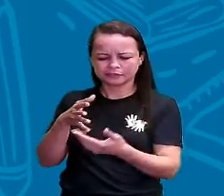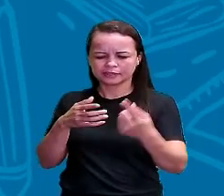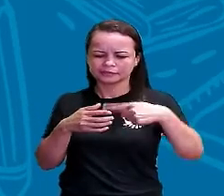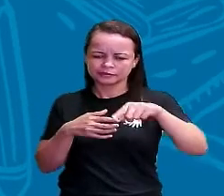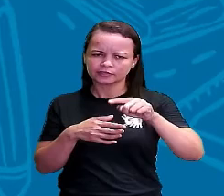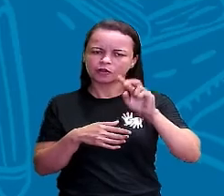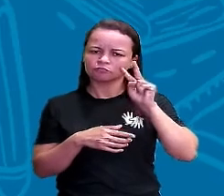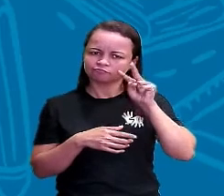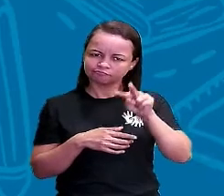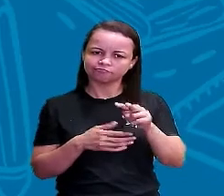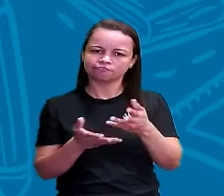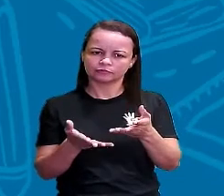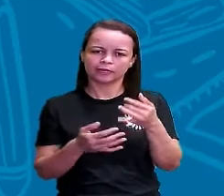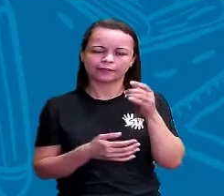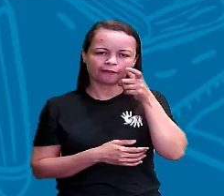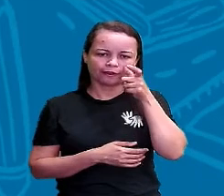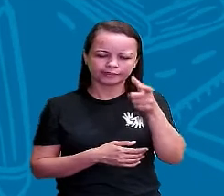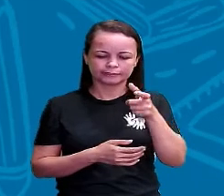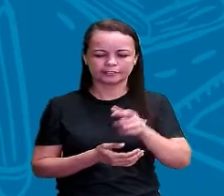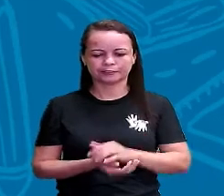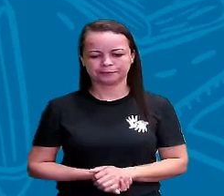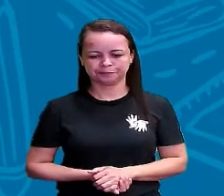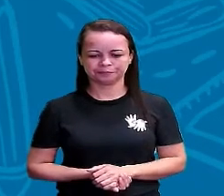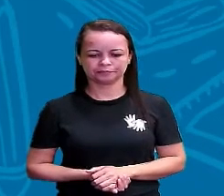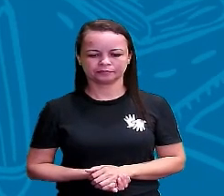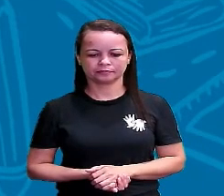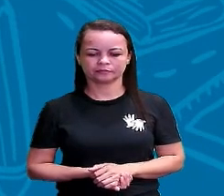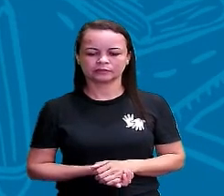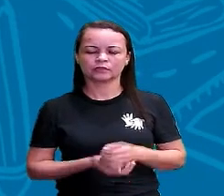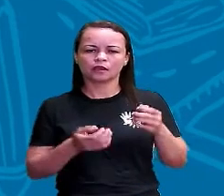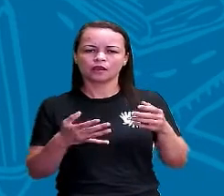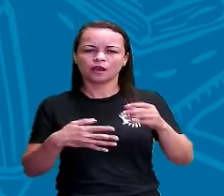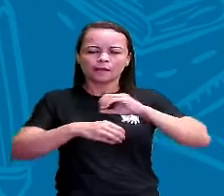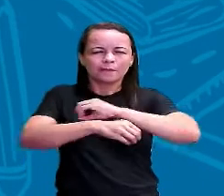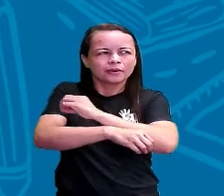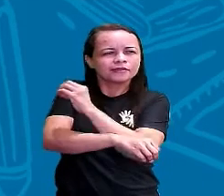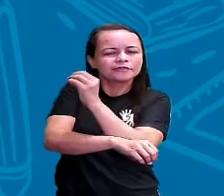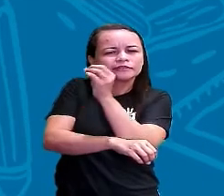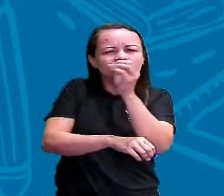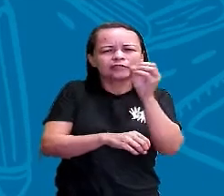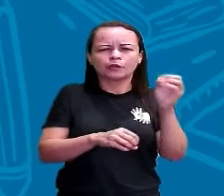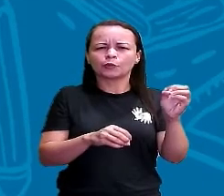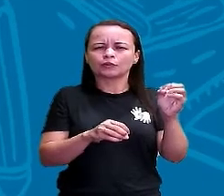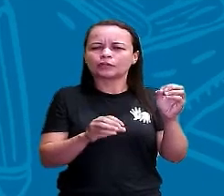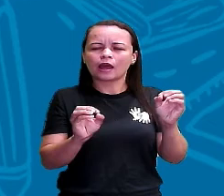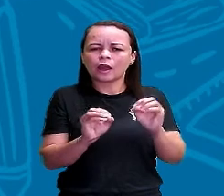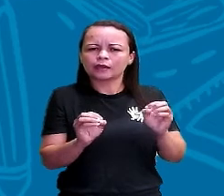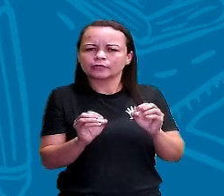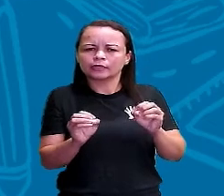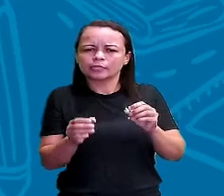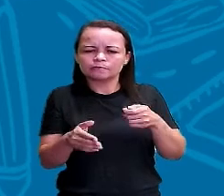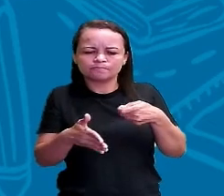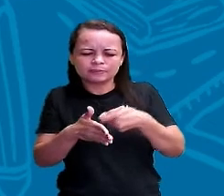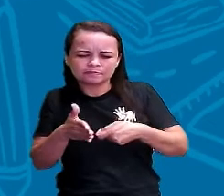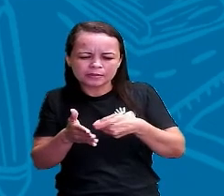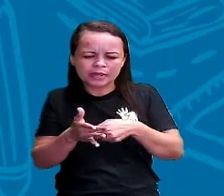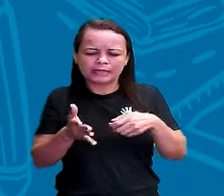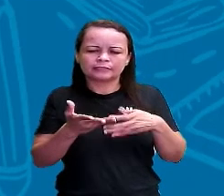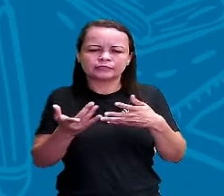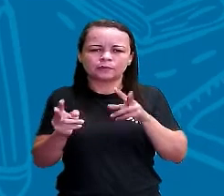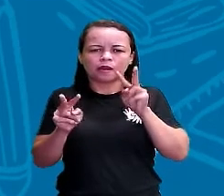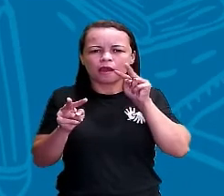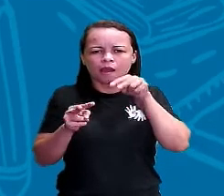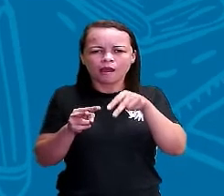Amanheceu, dia que começa, nada que me impeça de pagar pra ver. Entardeceu e o sol